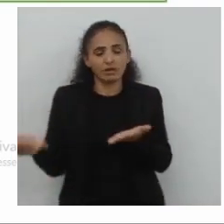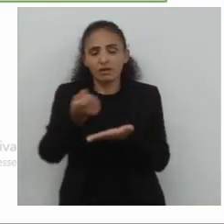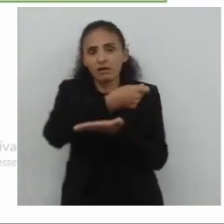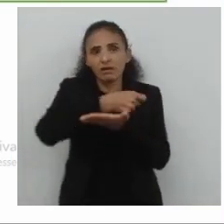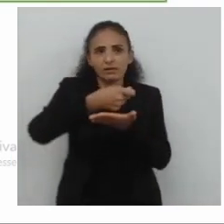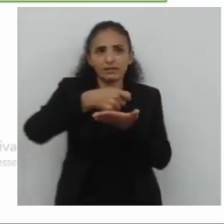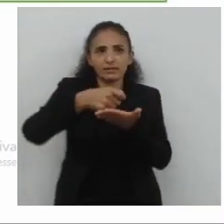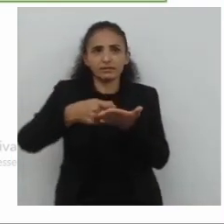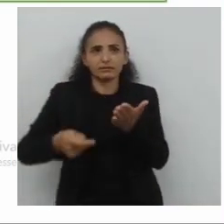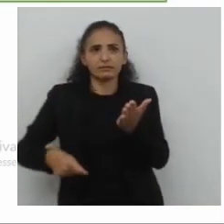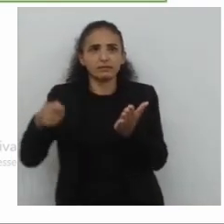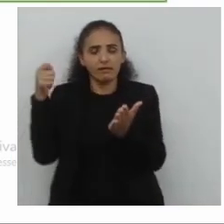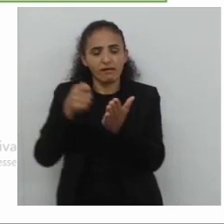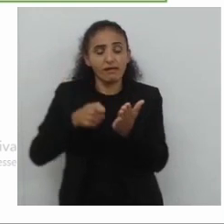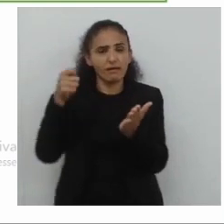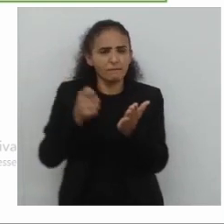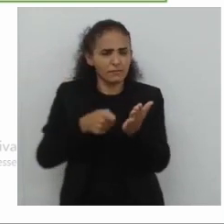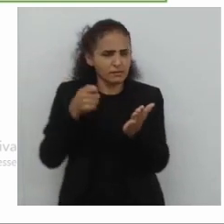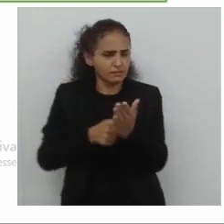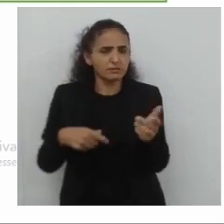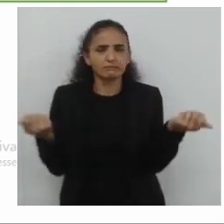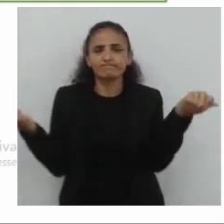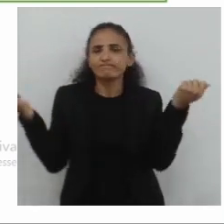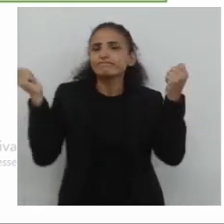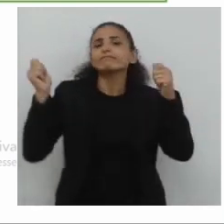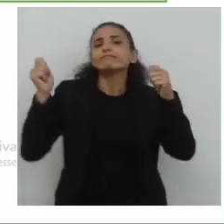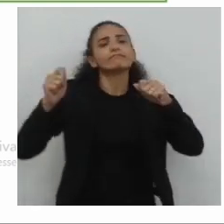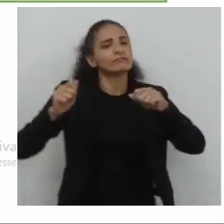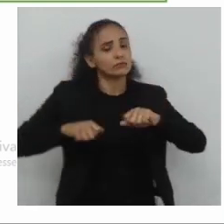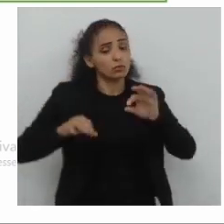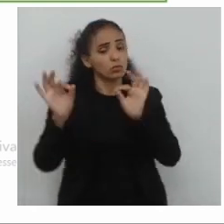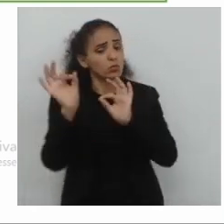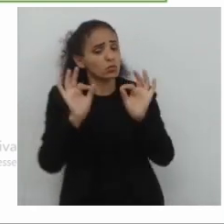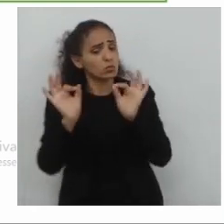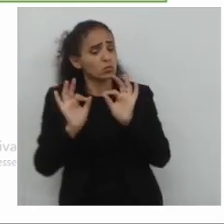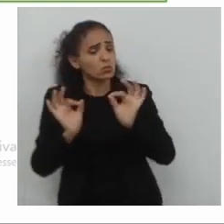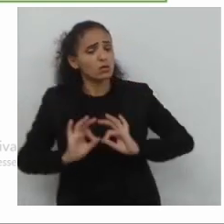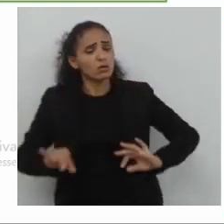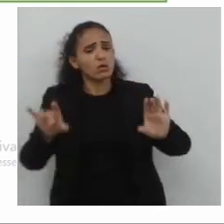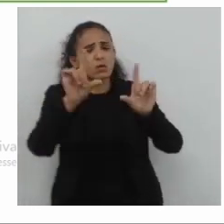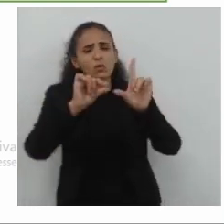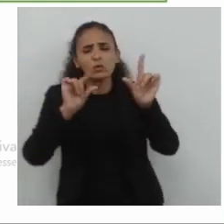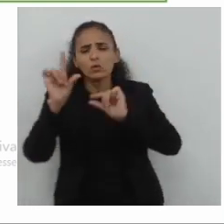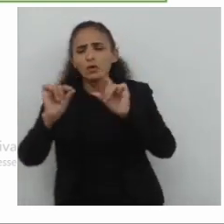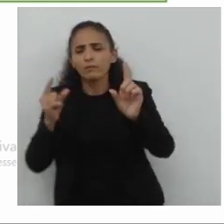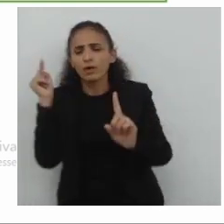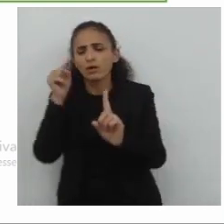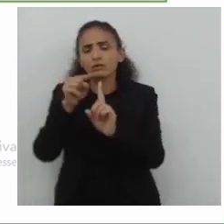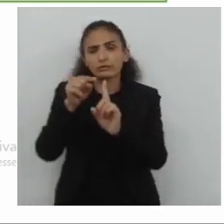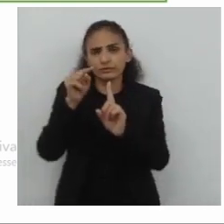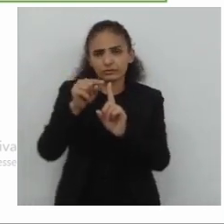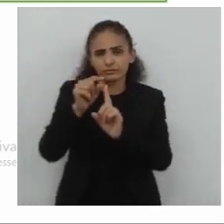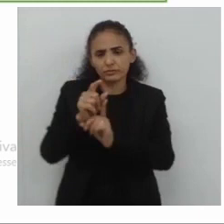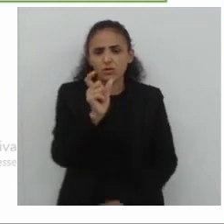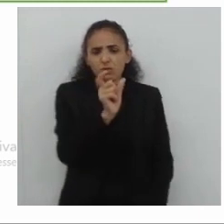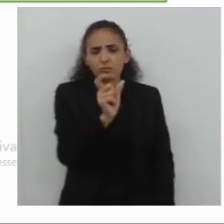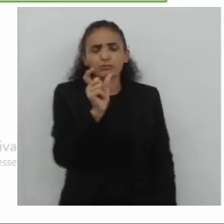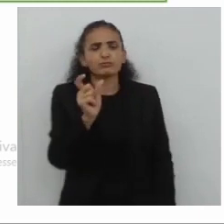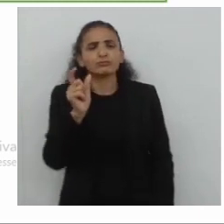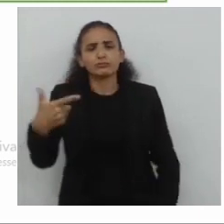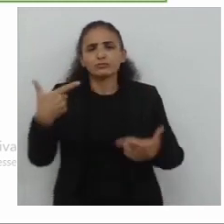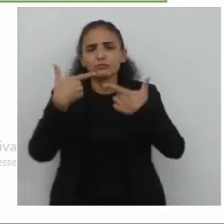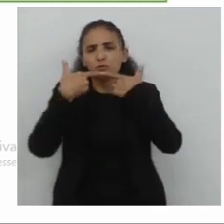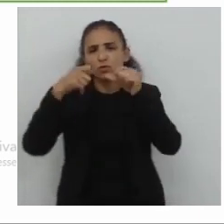A escrita exige a capacidade de selecionar e combinar as expressões